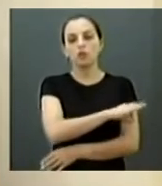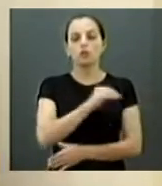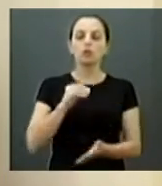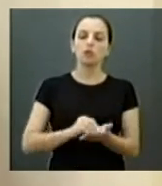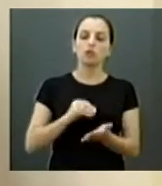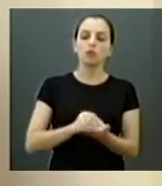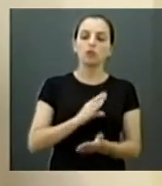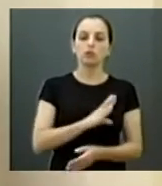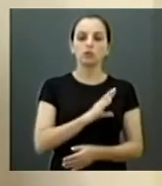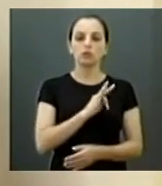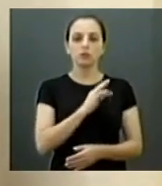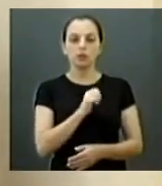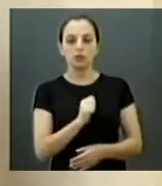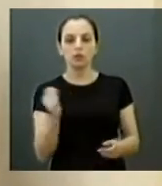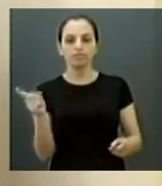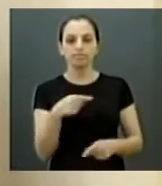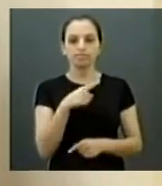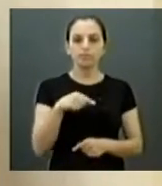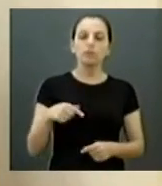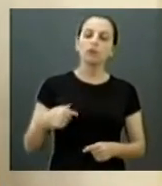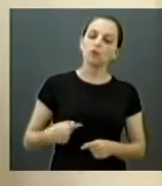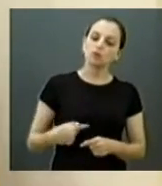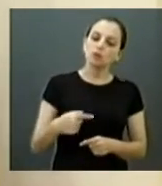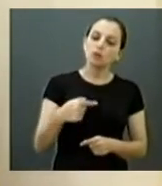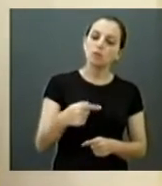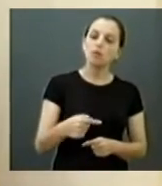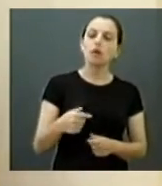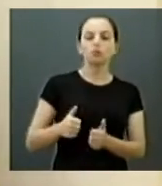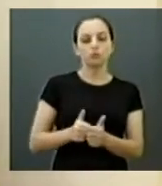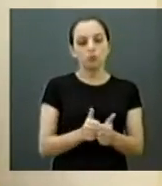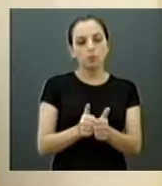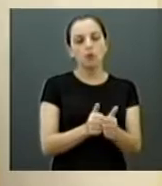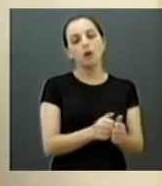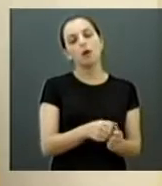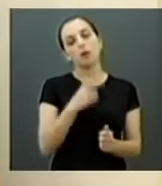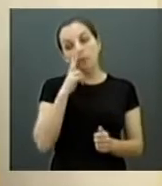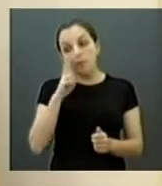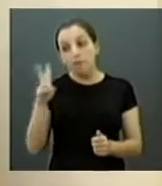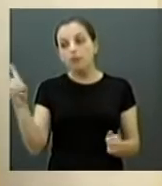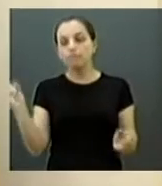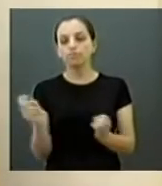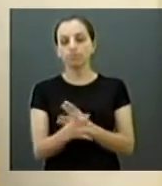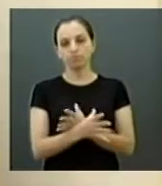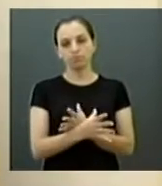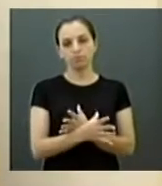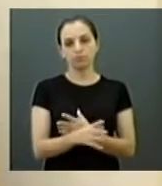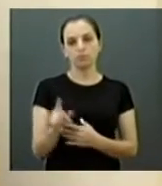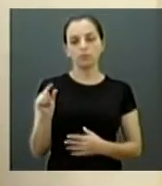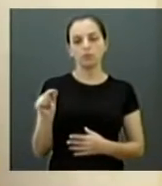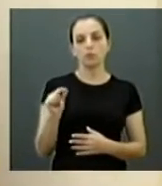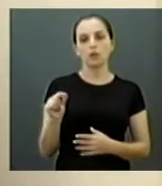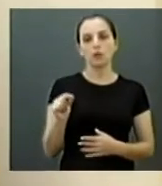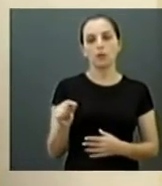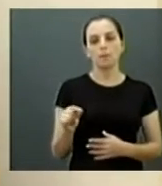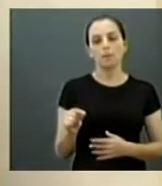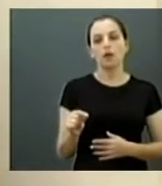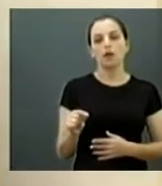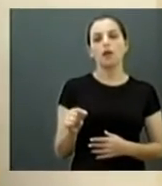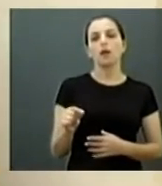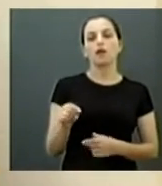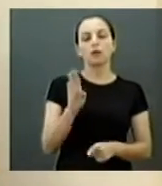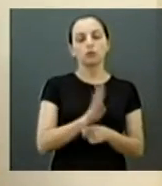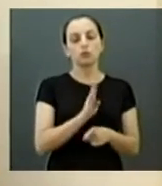dar mais esse prazo de uma semana acompanhando para ver se resolve. E, ainda, no que se refere à assistência social,